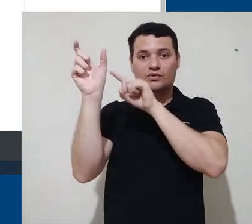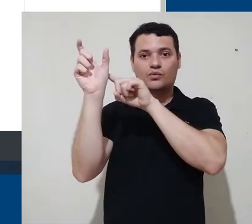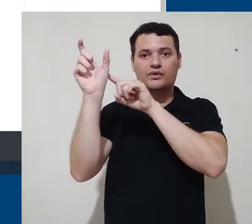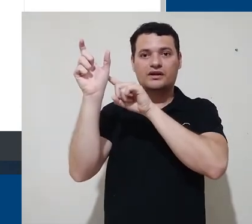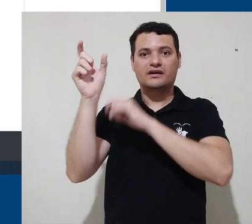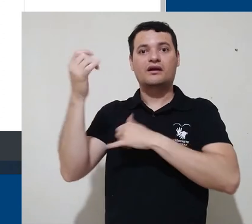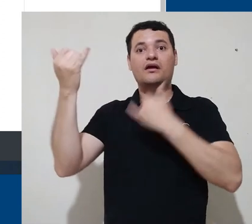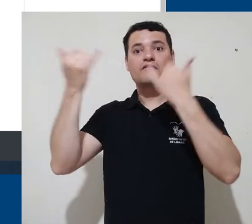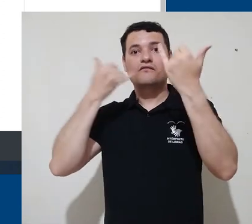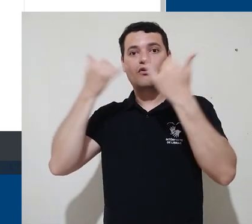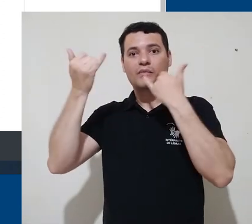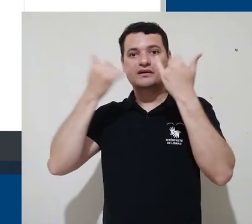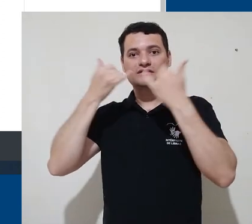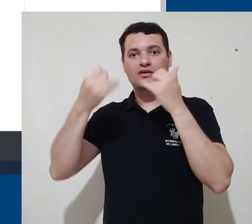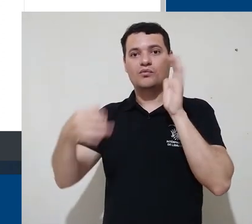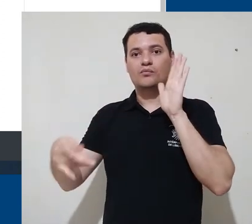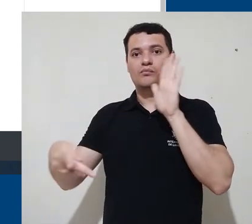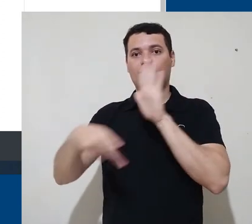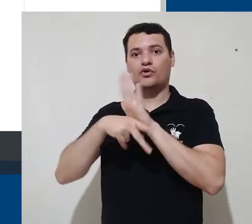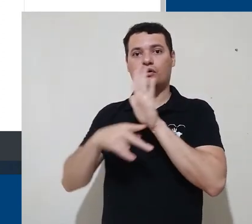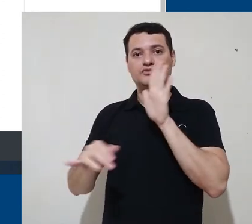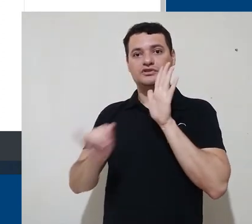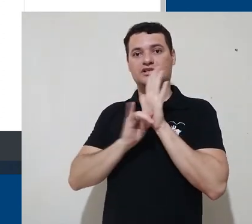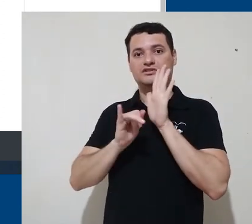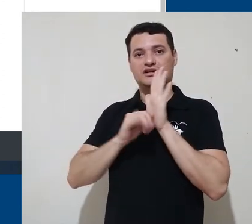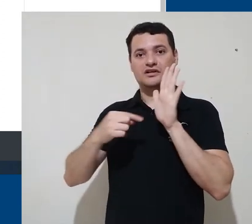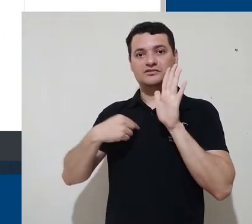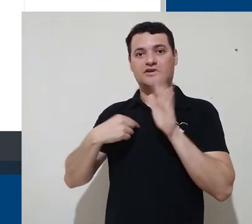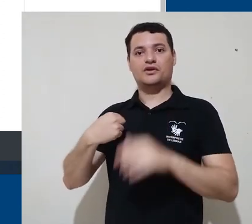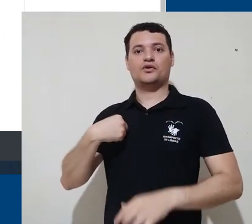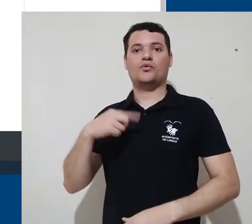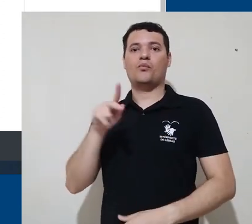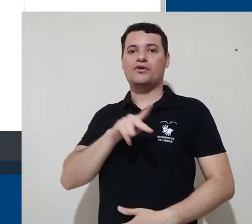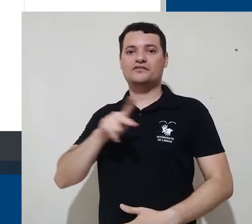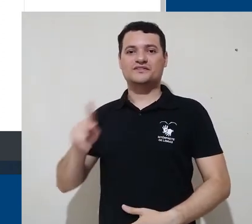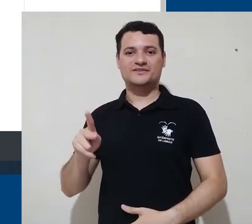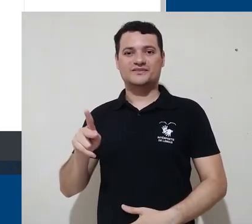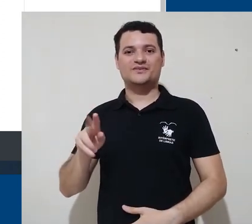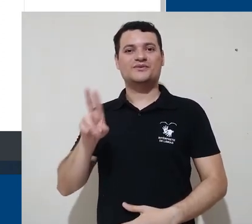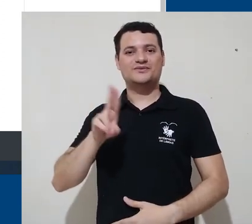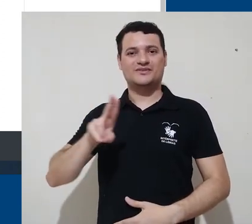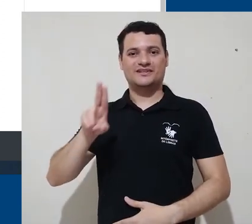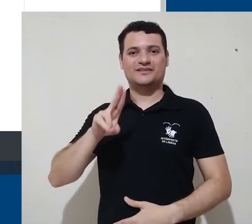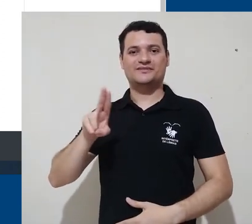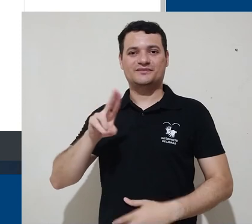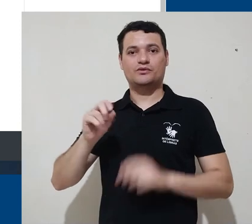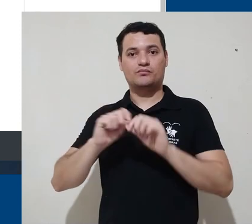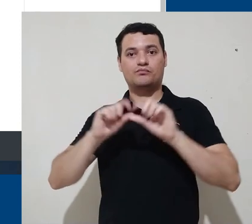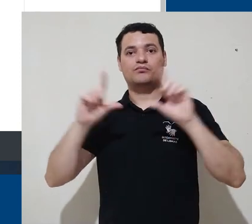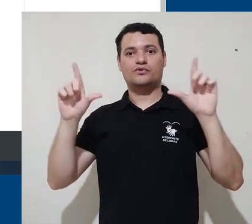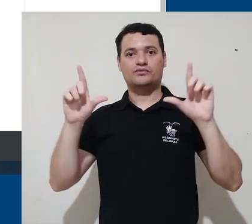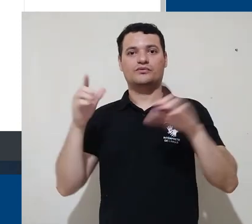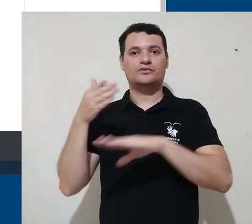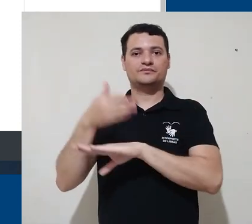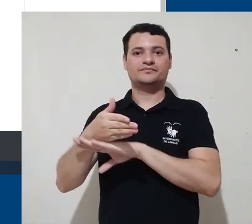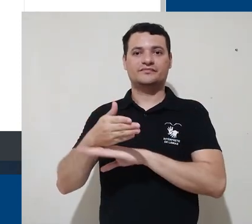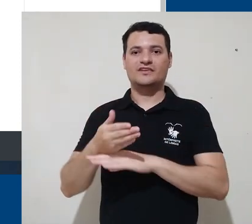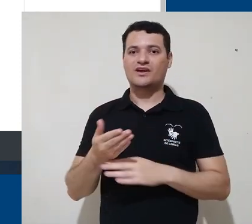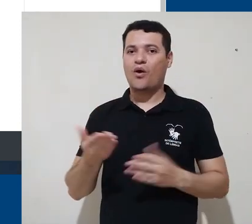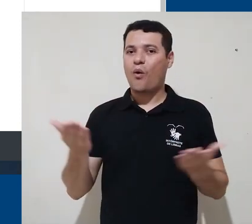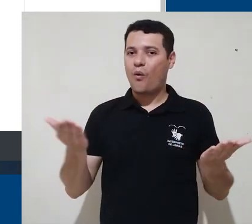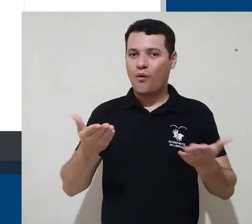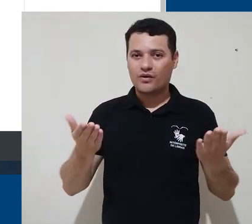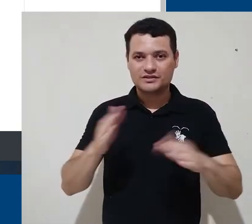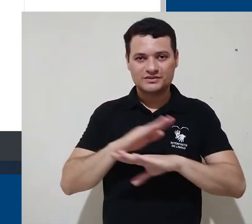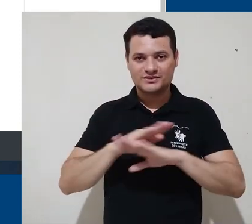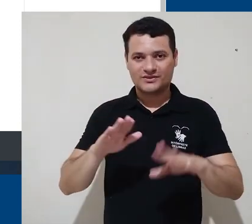que eu agora tenho os meus dados de identificação, ou seja, eu sou o professor, no caso, o usuário professor que está logado. E